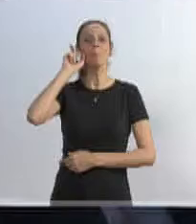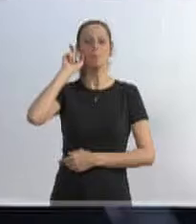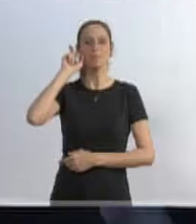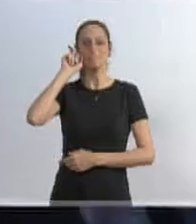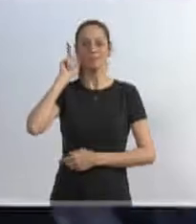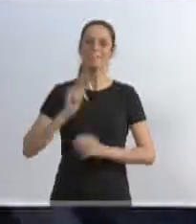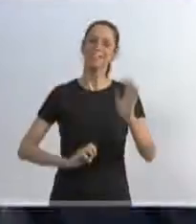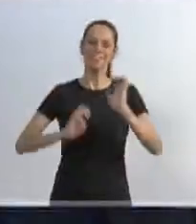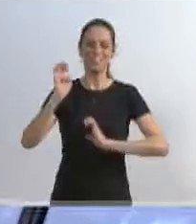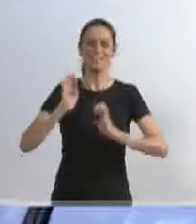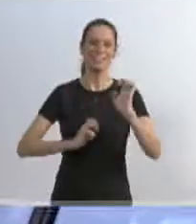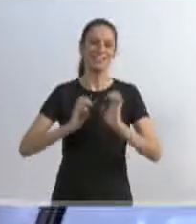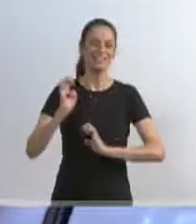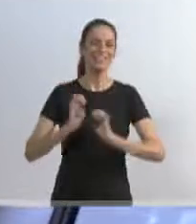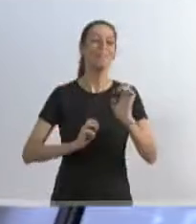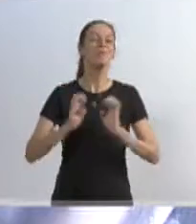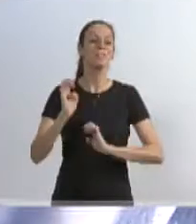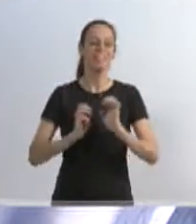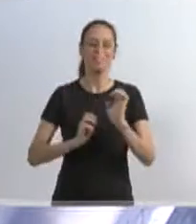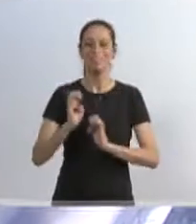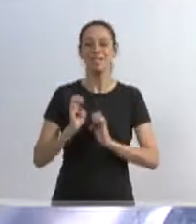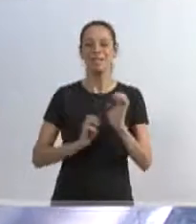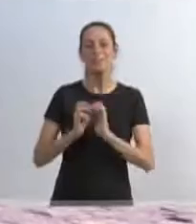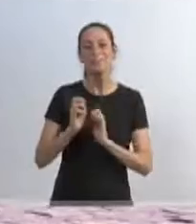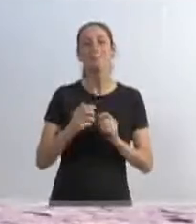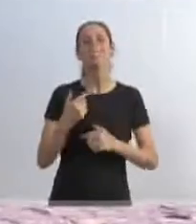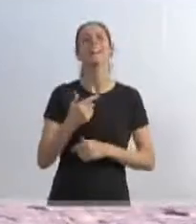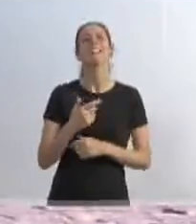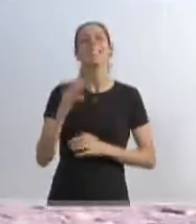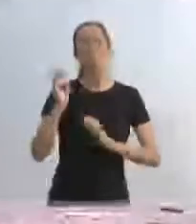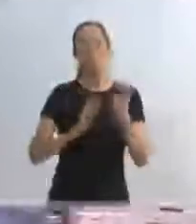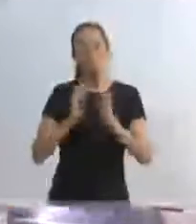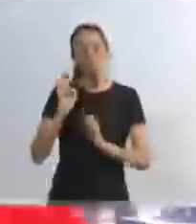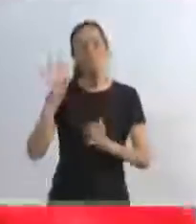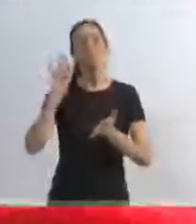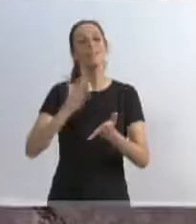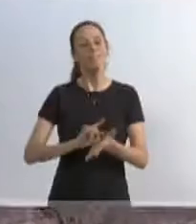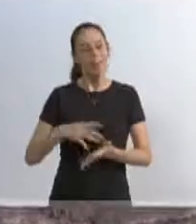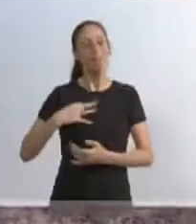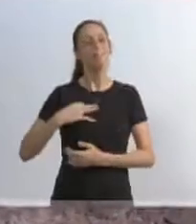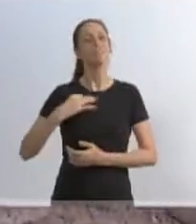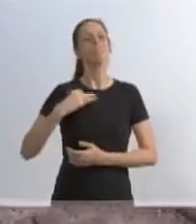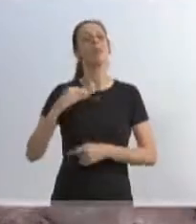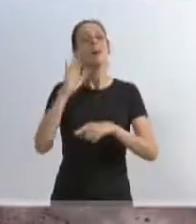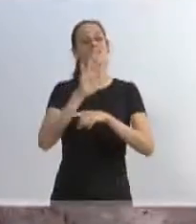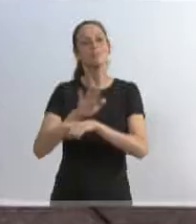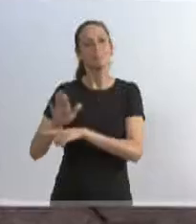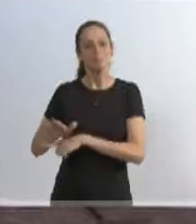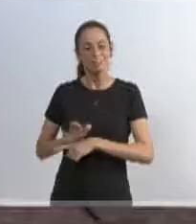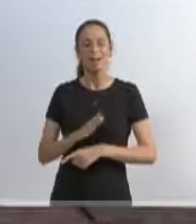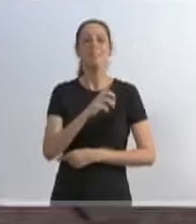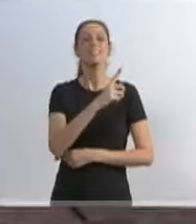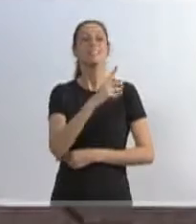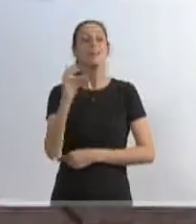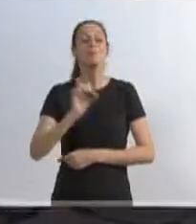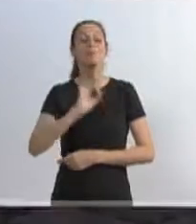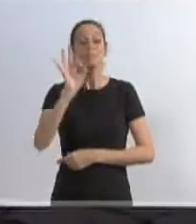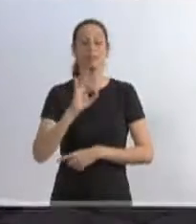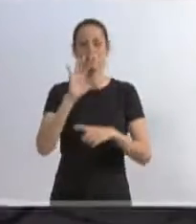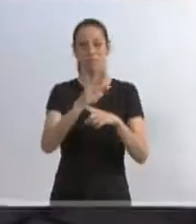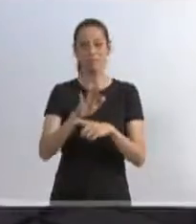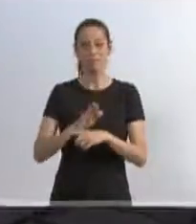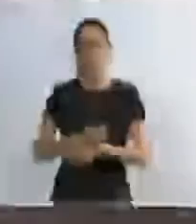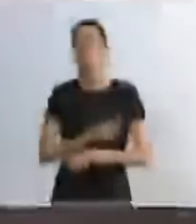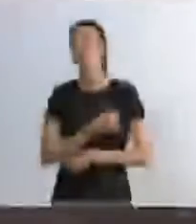empresas se candidataram para fazer o lixo reciclado, 100% da nossa cidade. Ações pequenas de vários